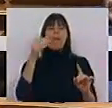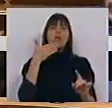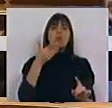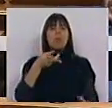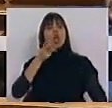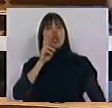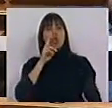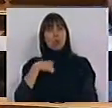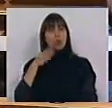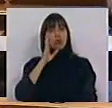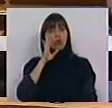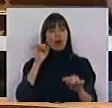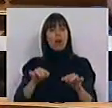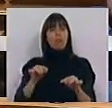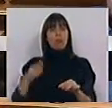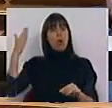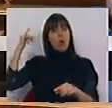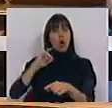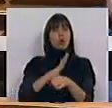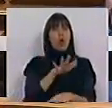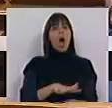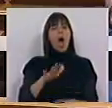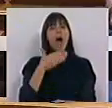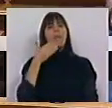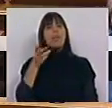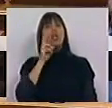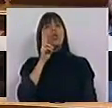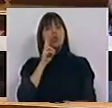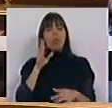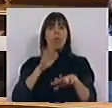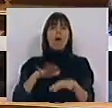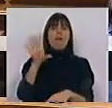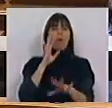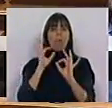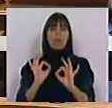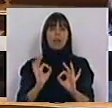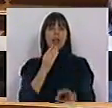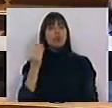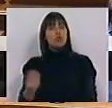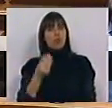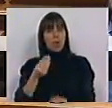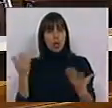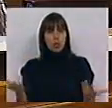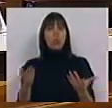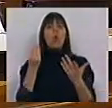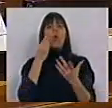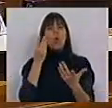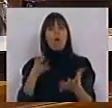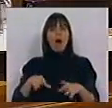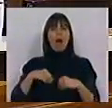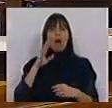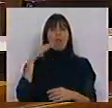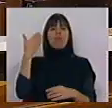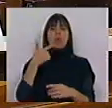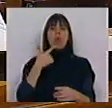pedido de desculpas, como vimos aqui em outras áreas. Um pedido de desculpa pela forma como trataram a juventude e como se resignaram a